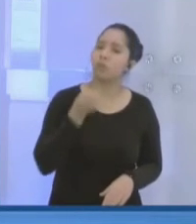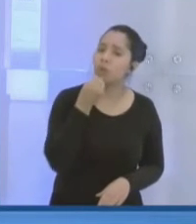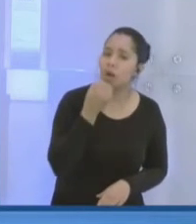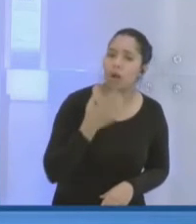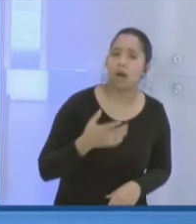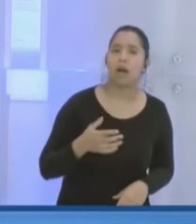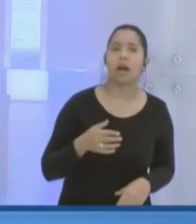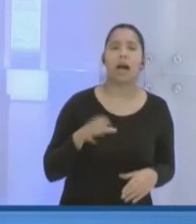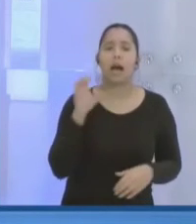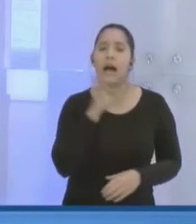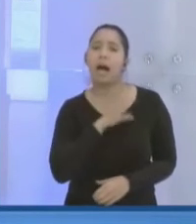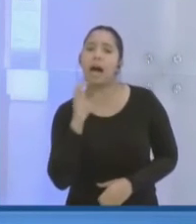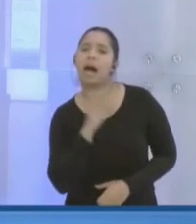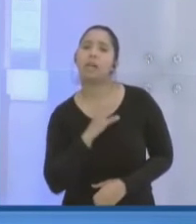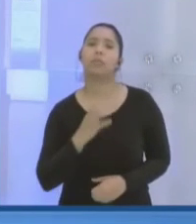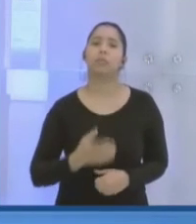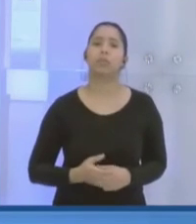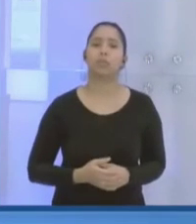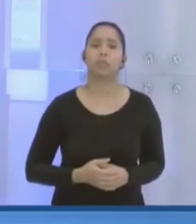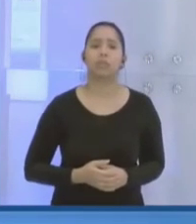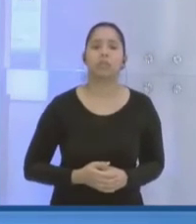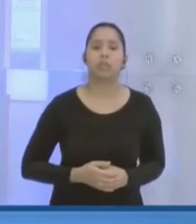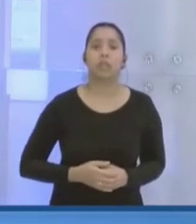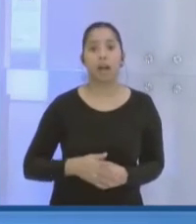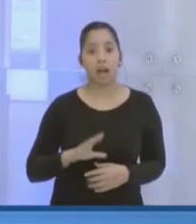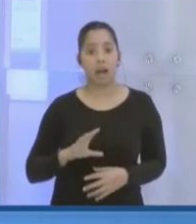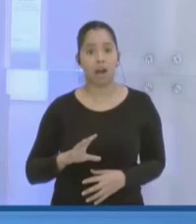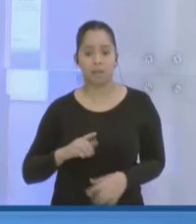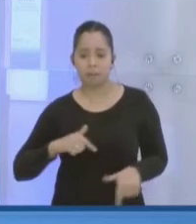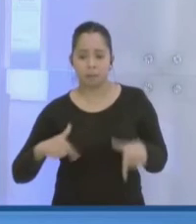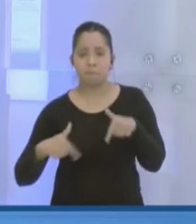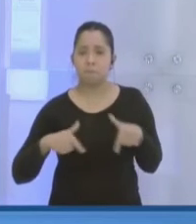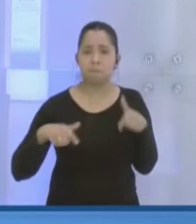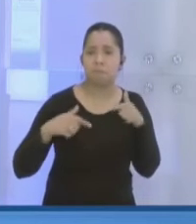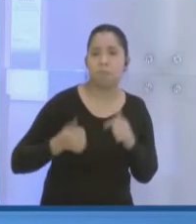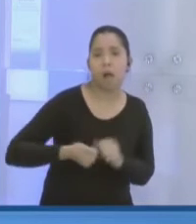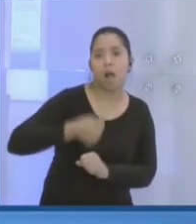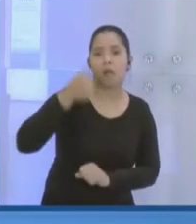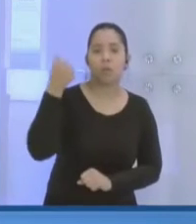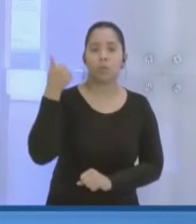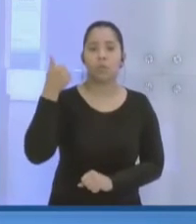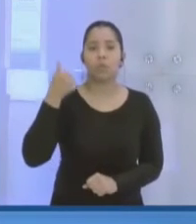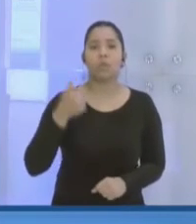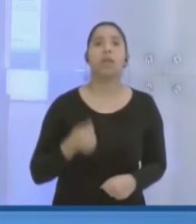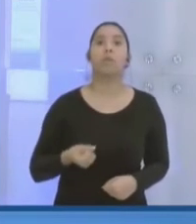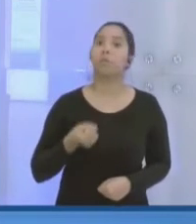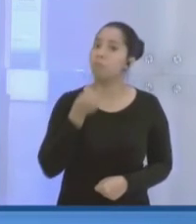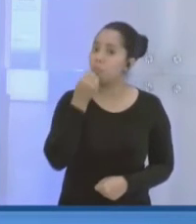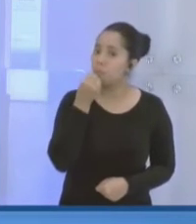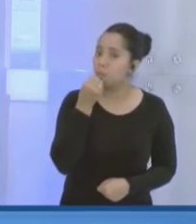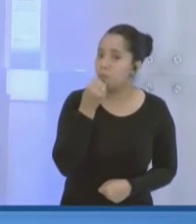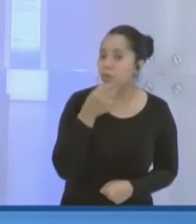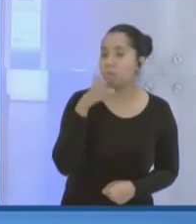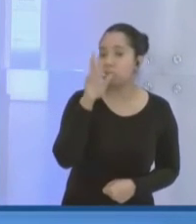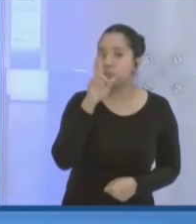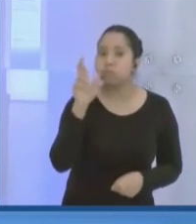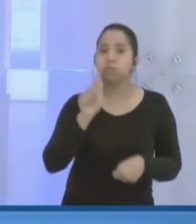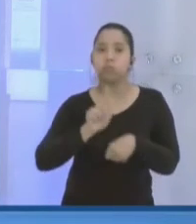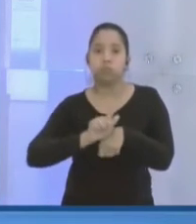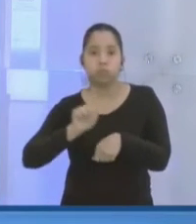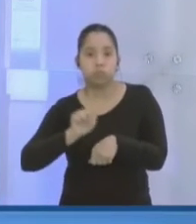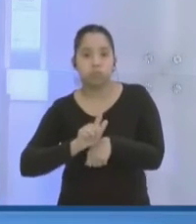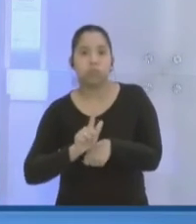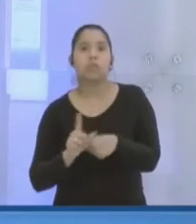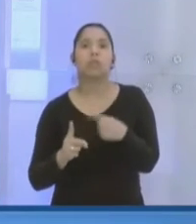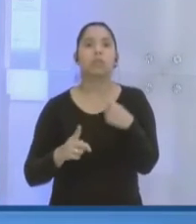automatizados. Operando cada vez melhor, com boas gestões, gestões profissionais. eu acho